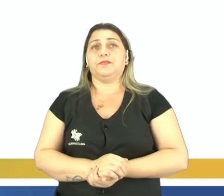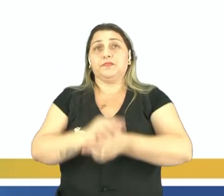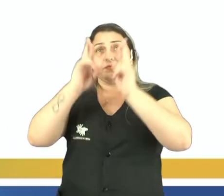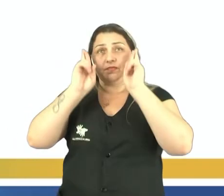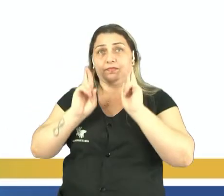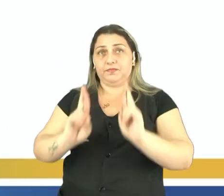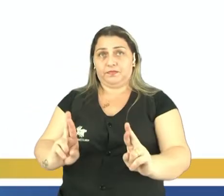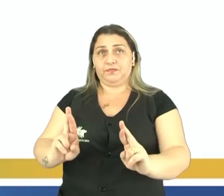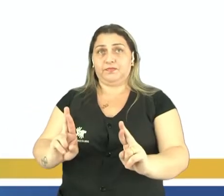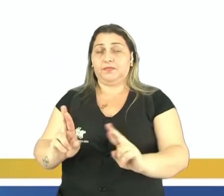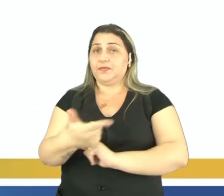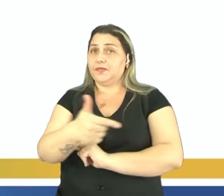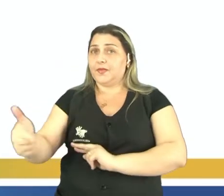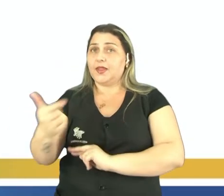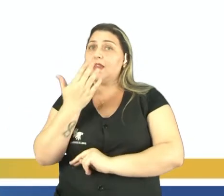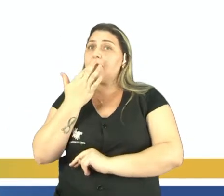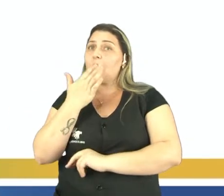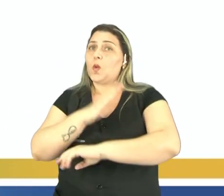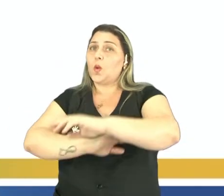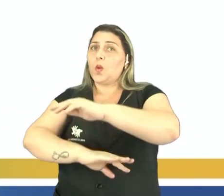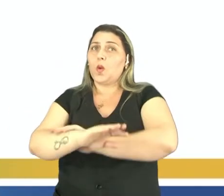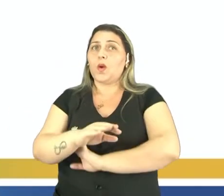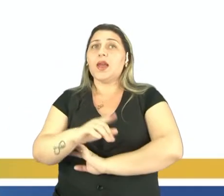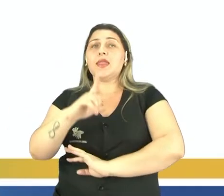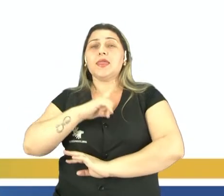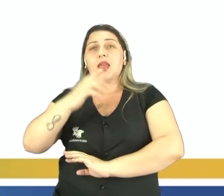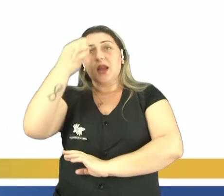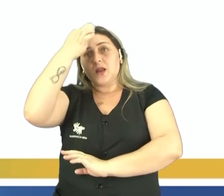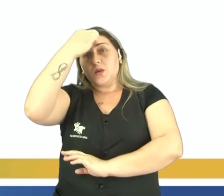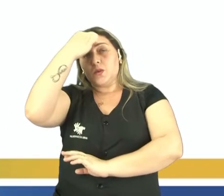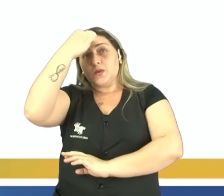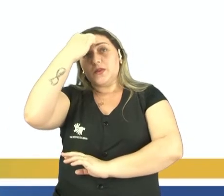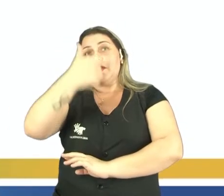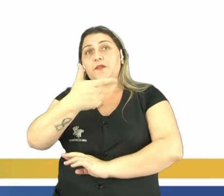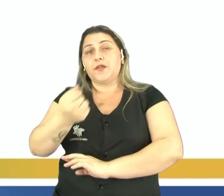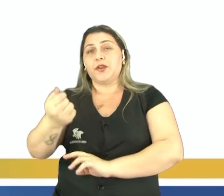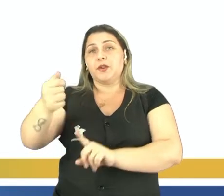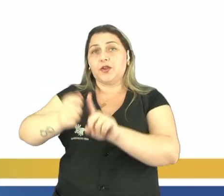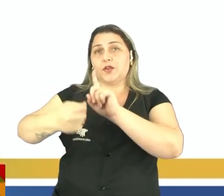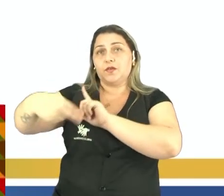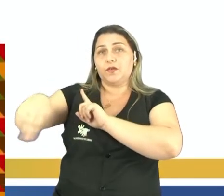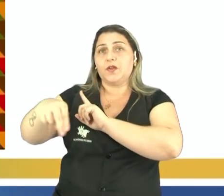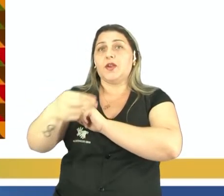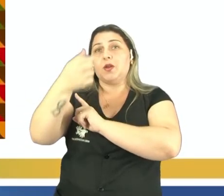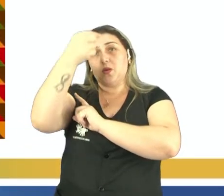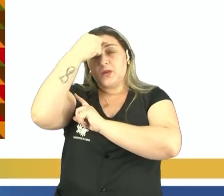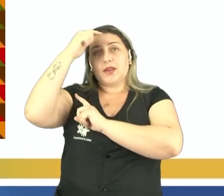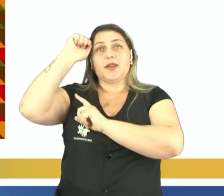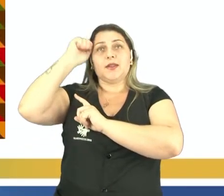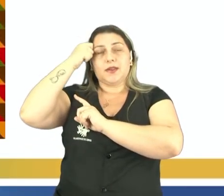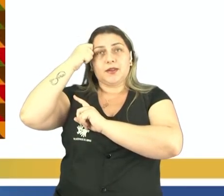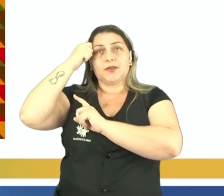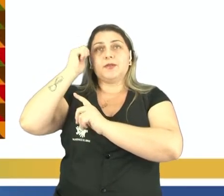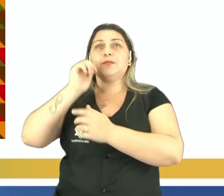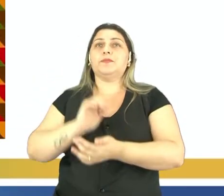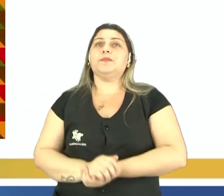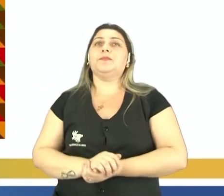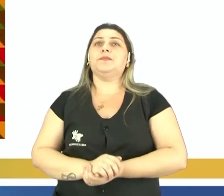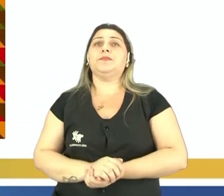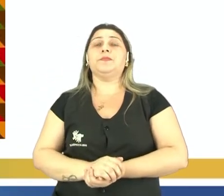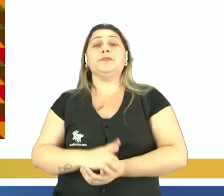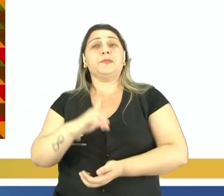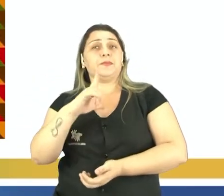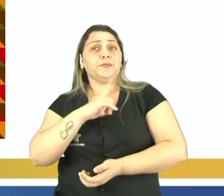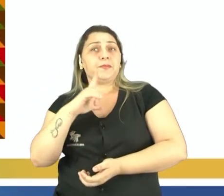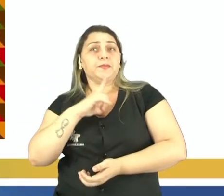O respeito, né, não tem cor, tem consciência. 20 de novembro, dia da consciência negra, tá? E aqui nós vamos ter